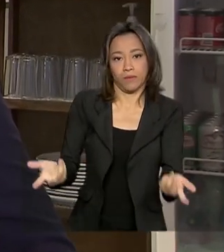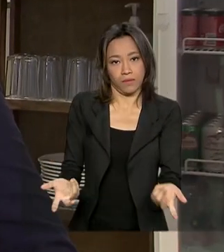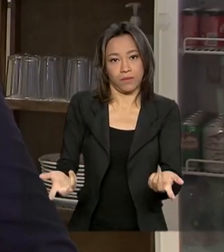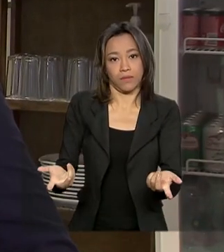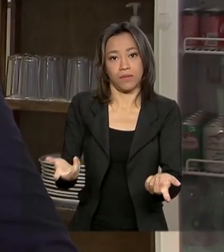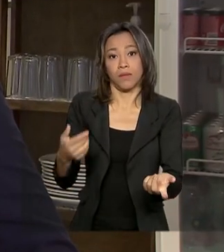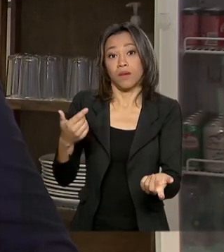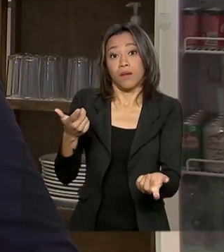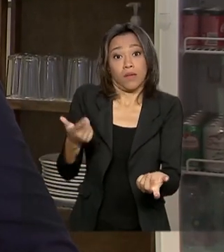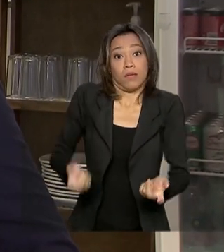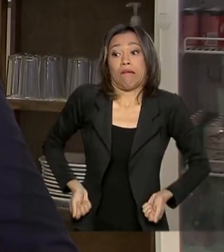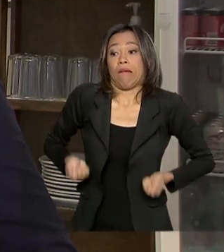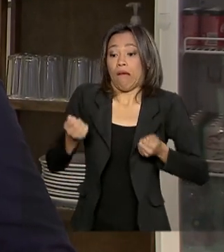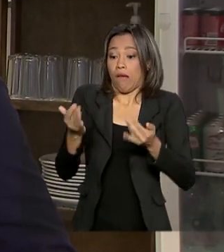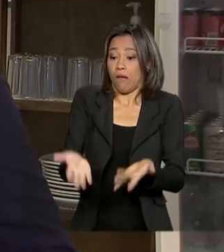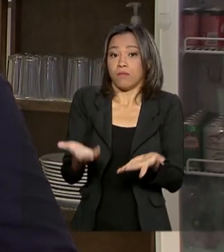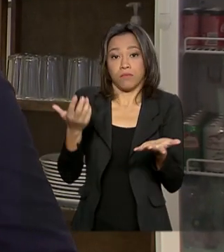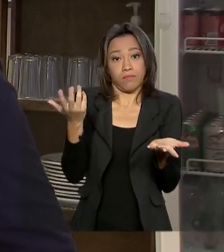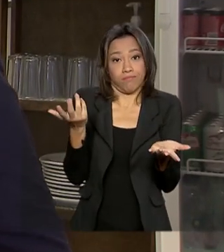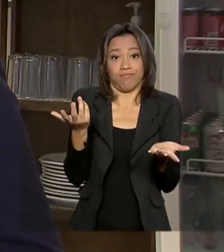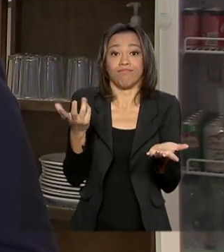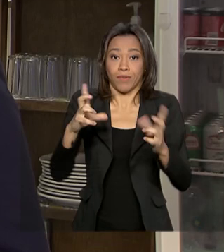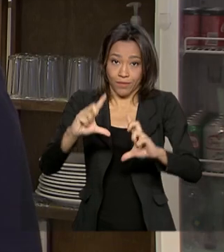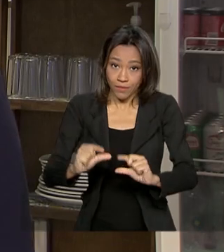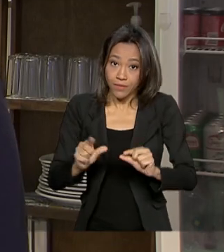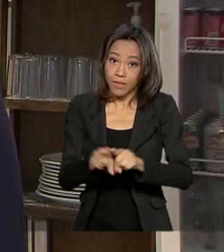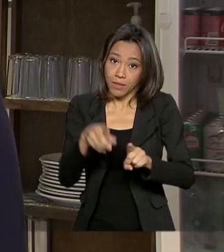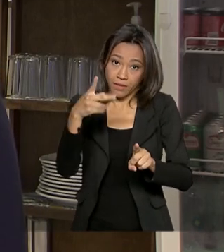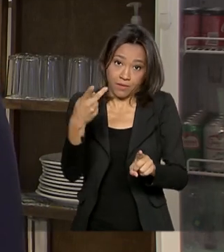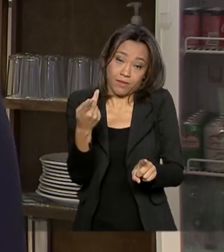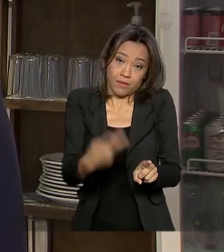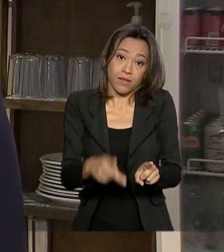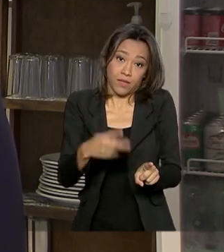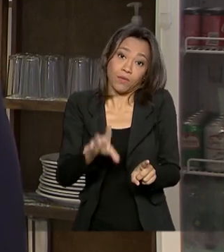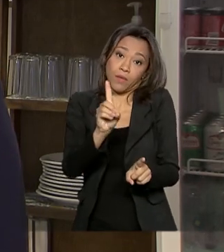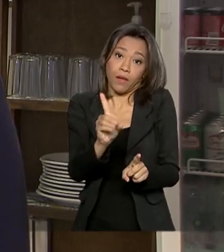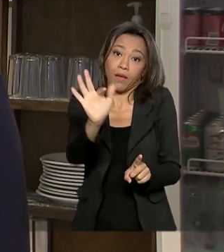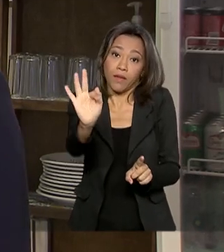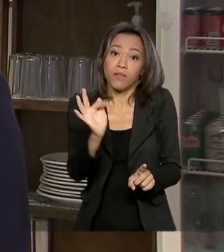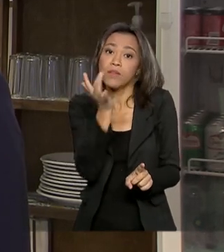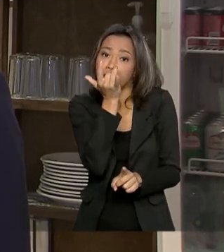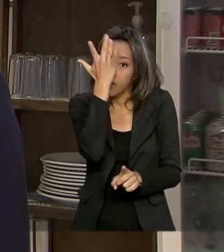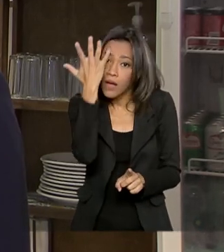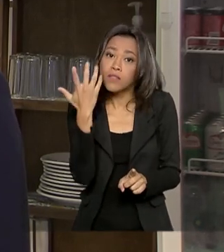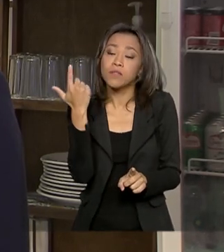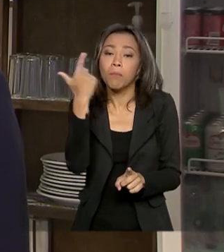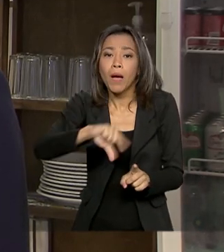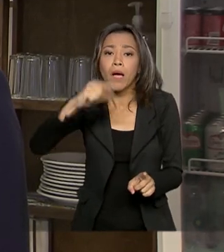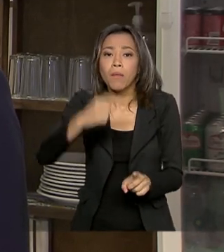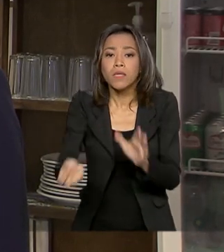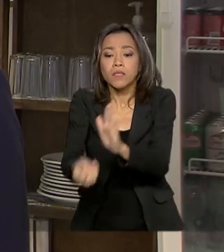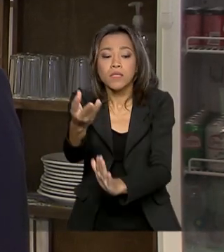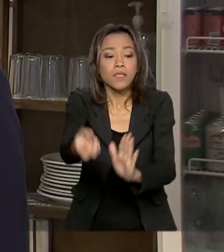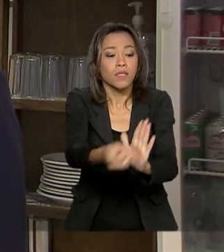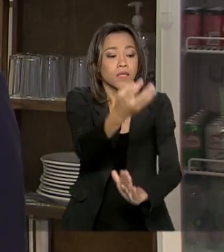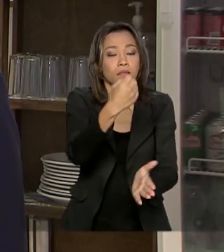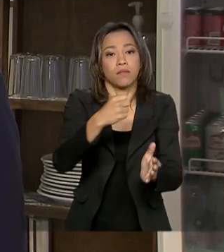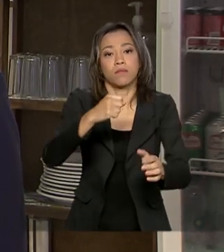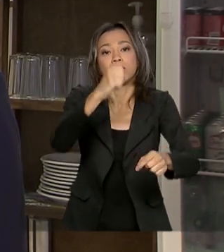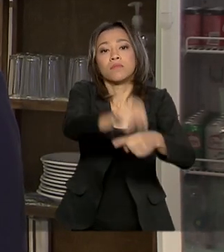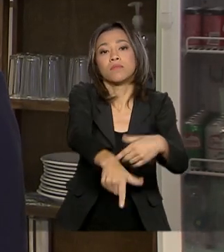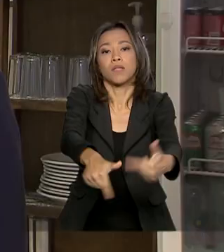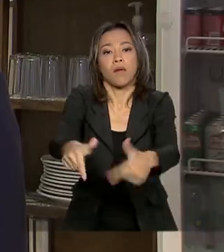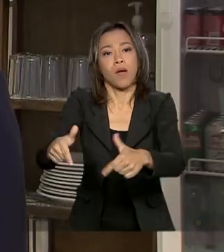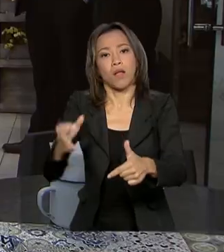você não tem aqui no Distrito Federal, e você começa a produzir com mais facilidade, começa a gerar emprego com mais facilidade, num